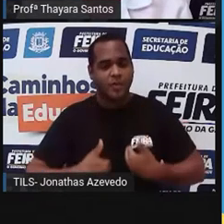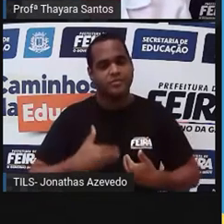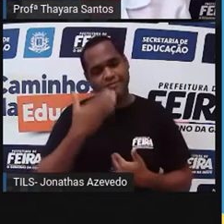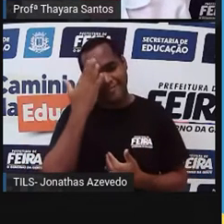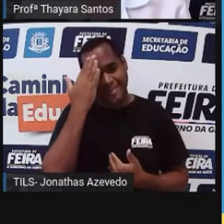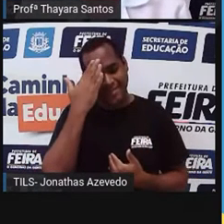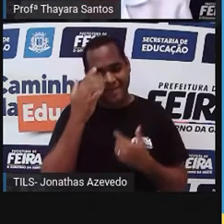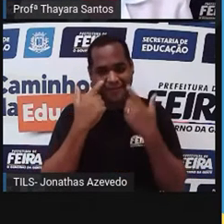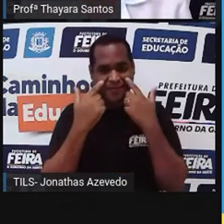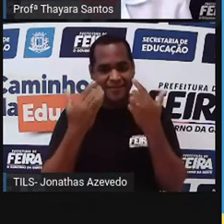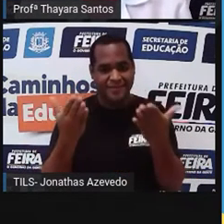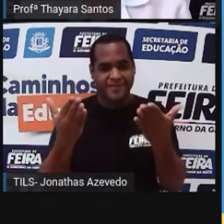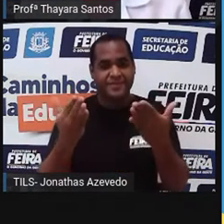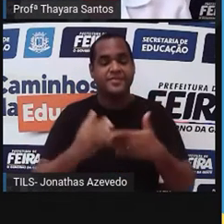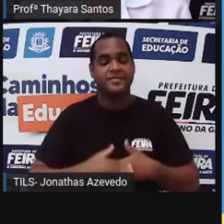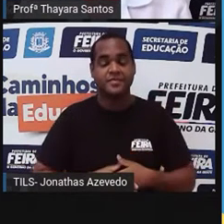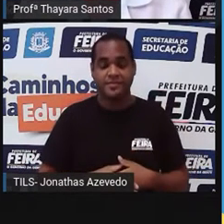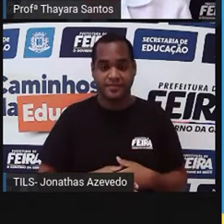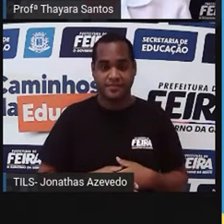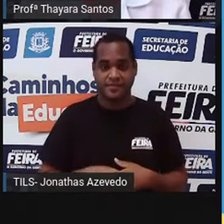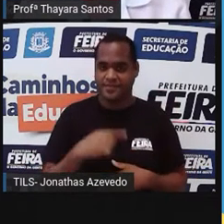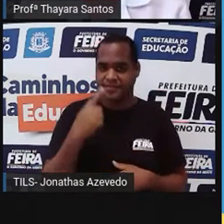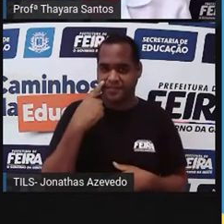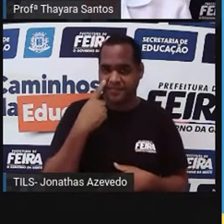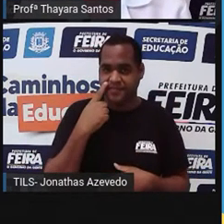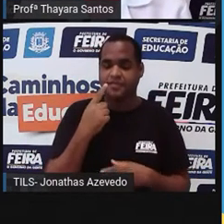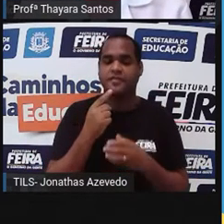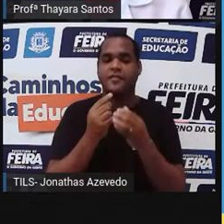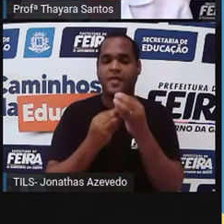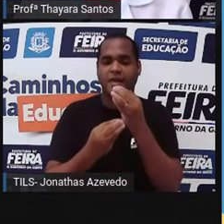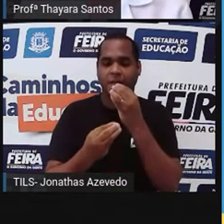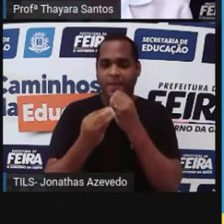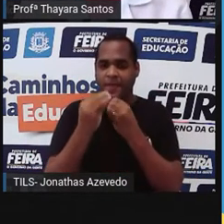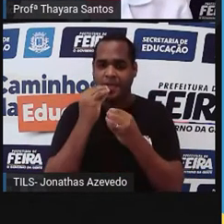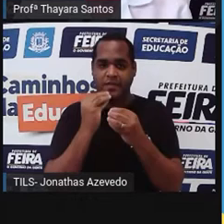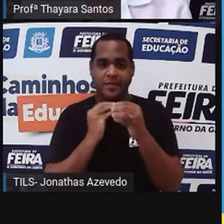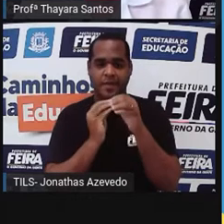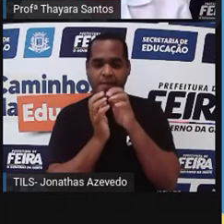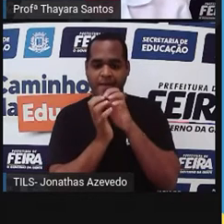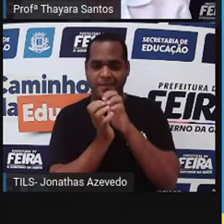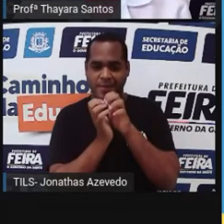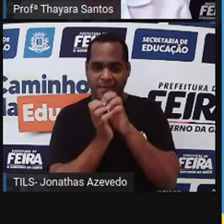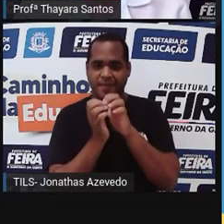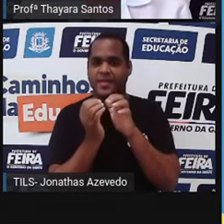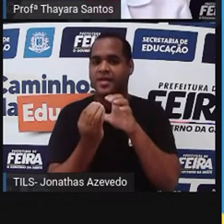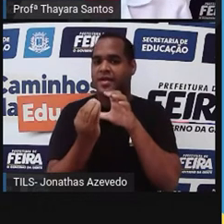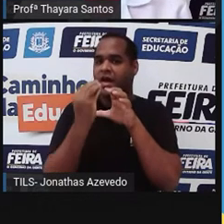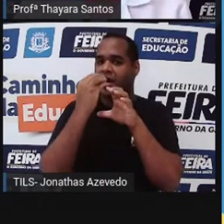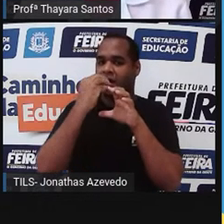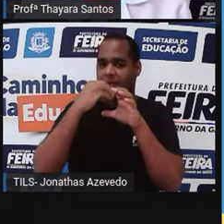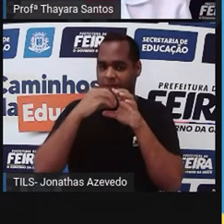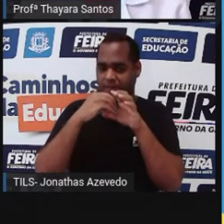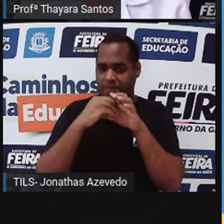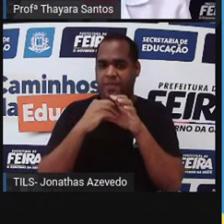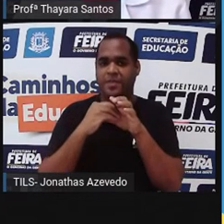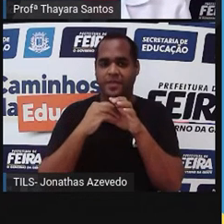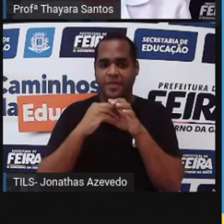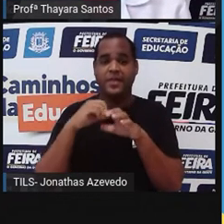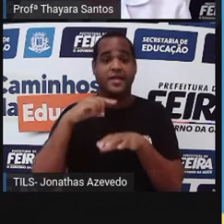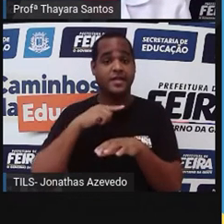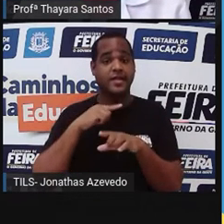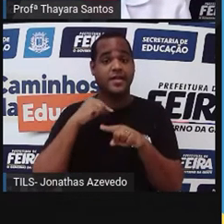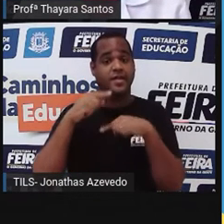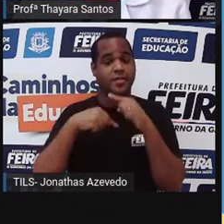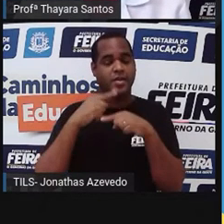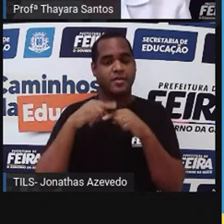vocês estão vendo aqui. Então, primeiro, o alimento vai entrar aqui pela cavidade bucal, nessa abertura. Depois, ele vai